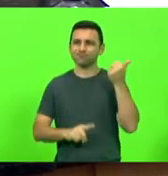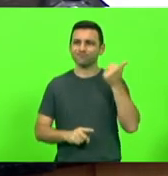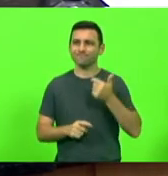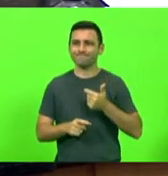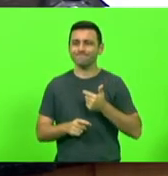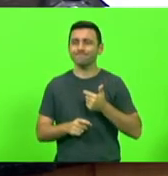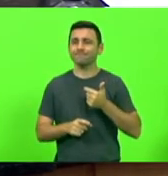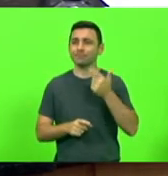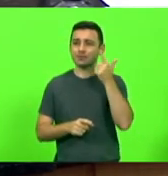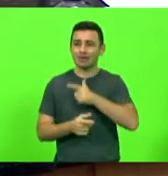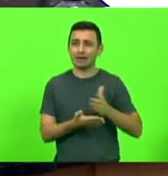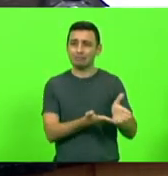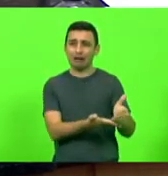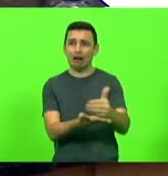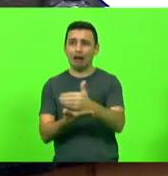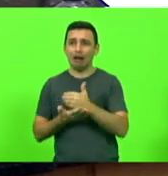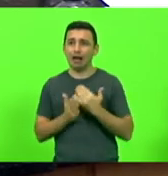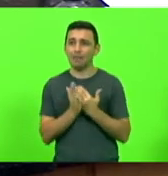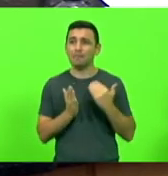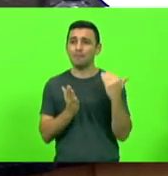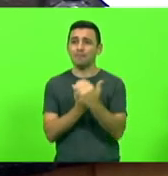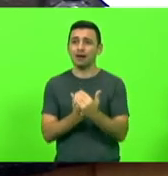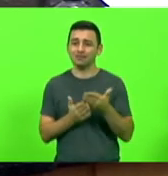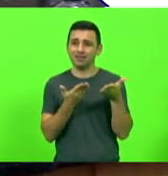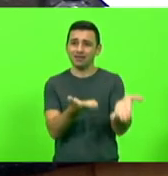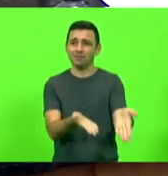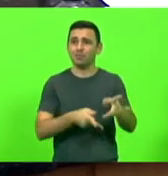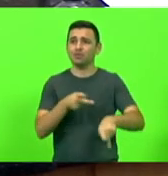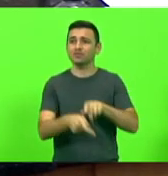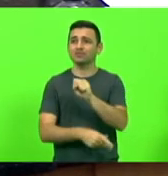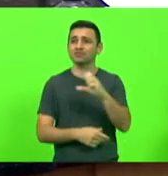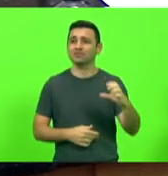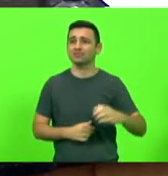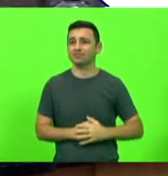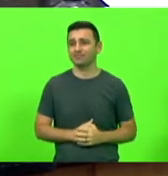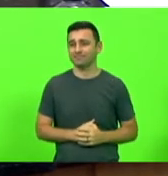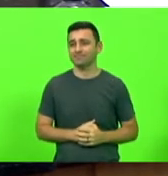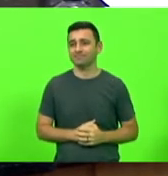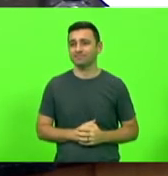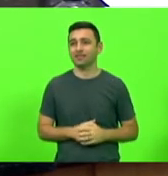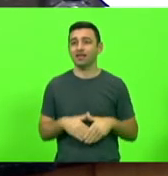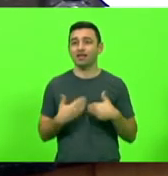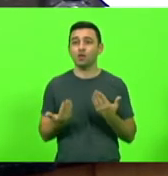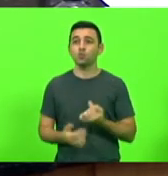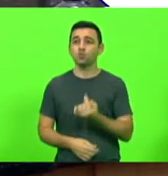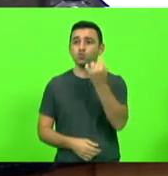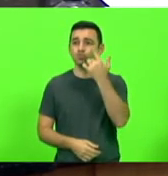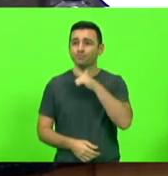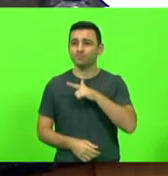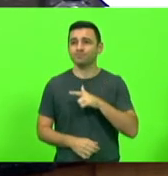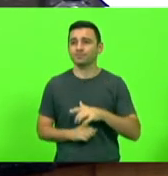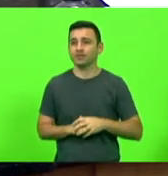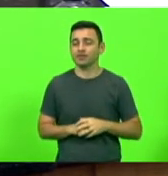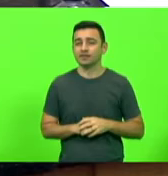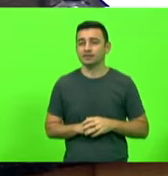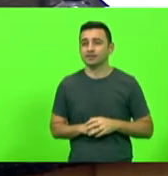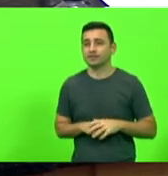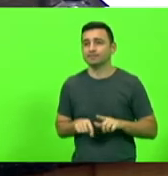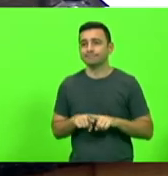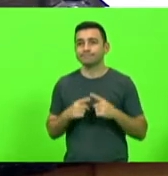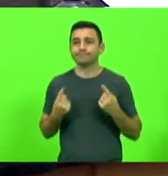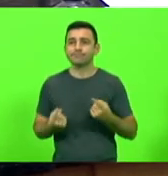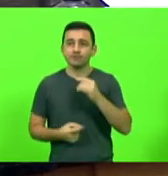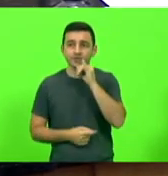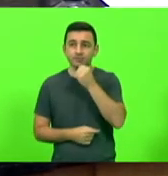se não tirando do catarinense. É a única forma. E para quê? Infelizmente, para